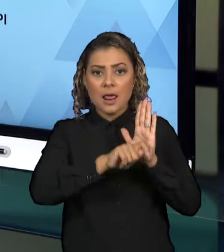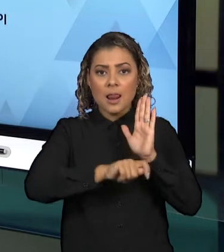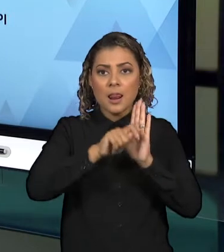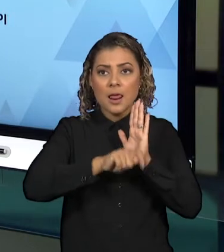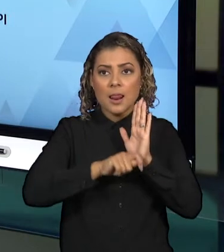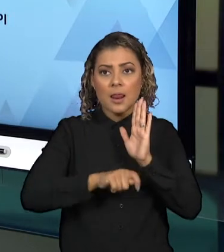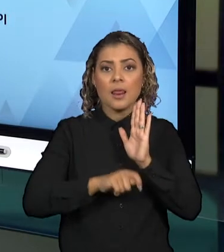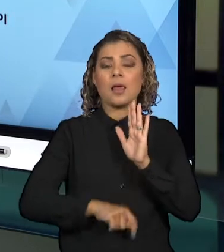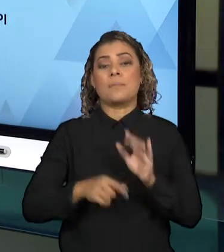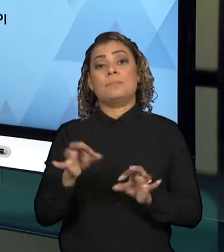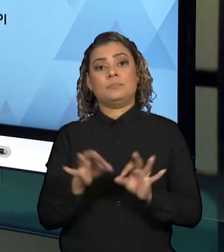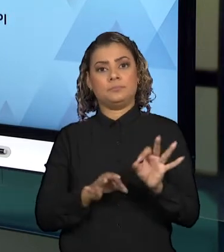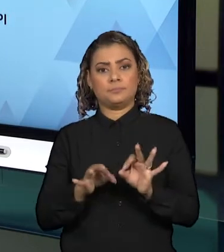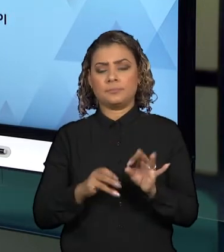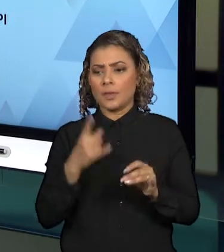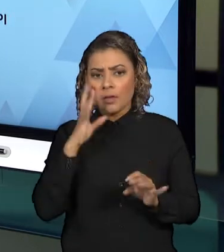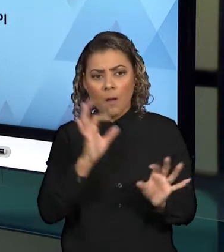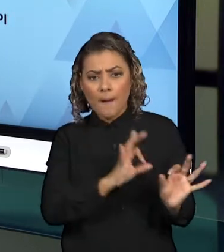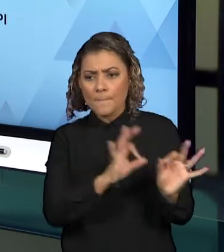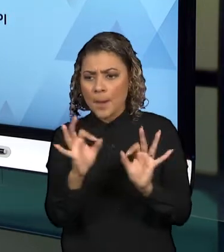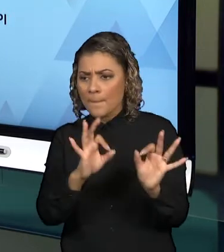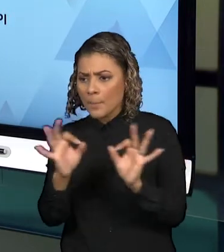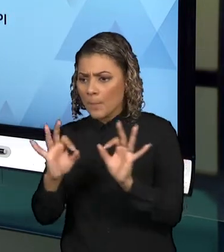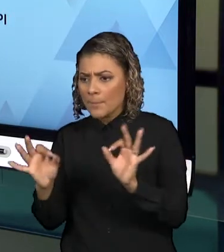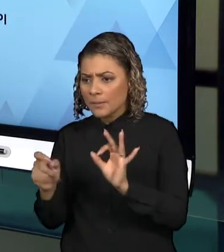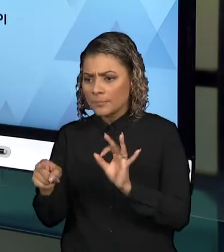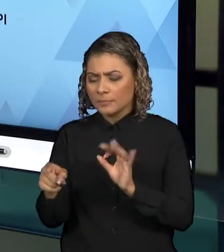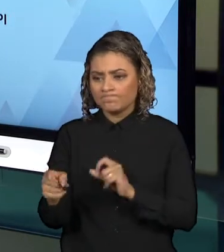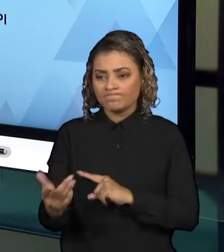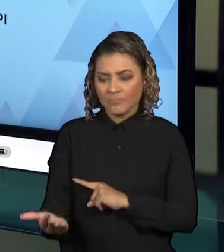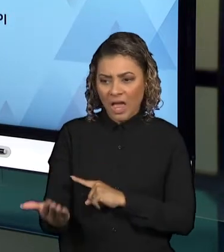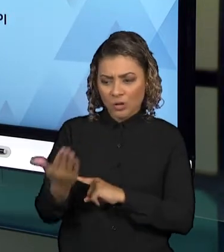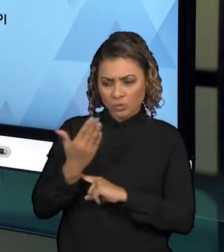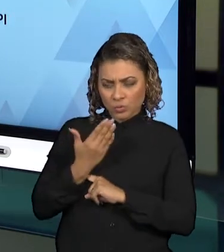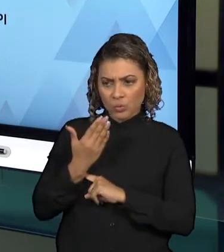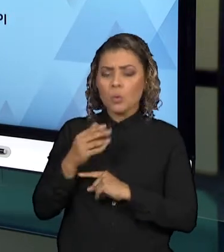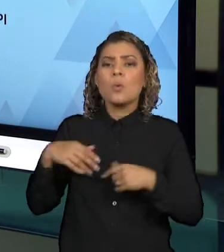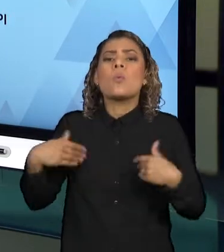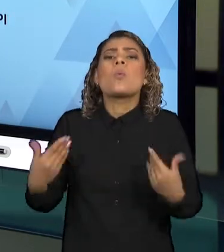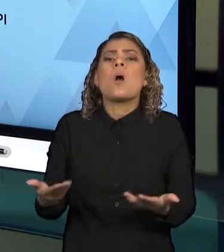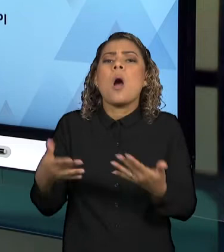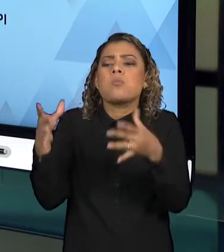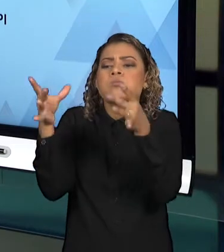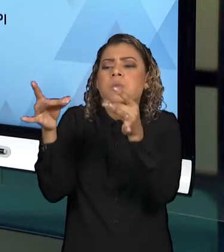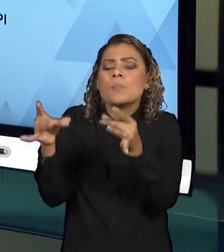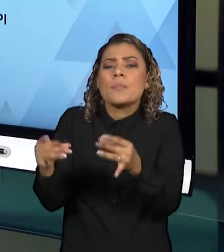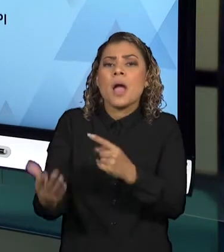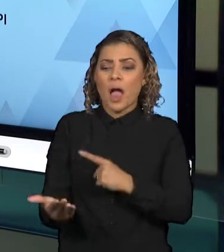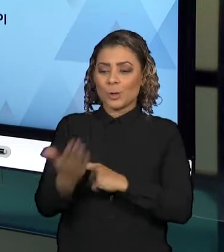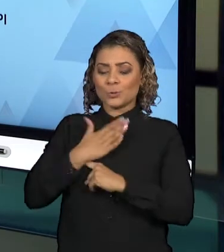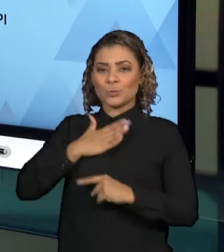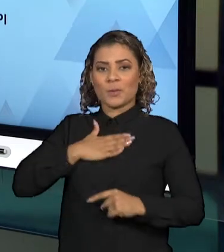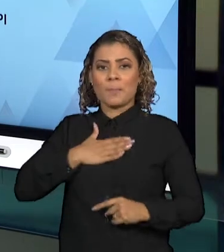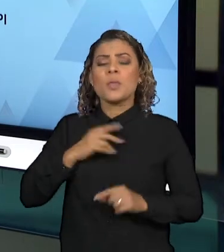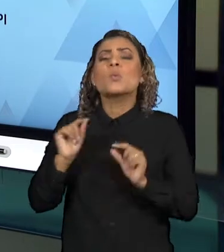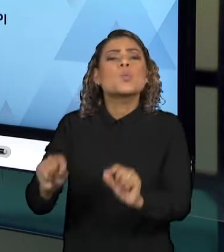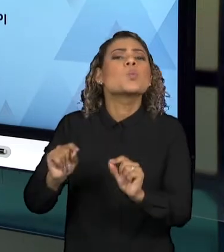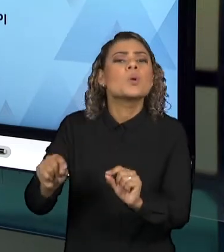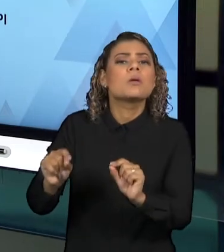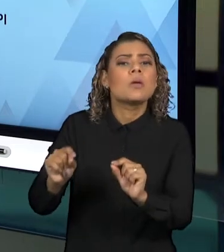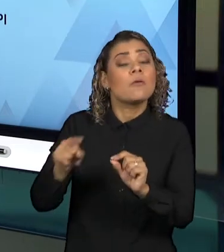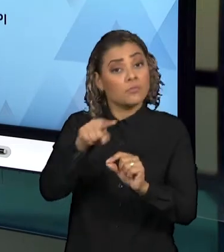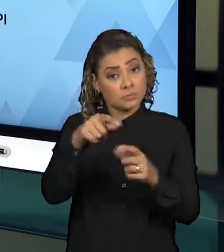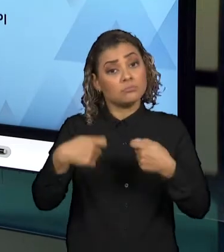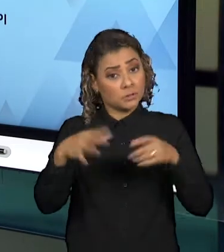momentos que essas observações trouxeram elementos, quais elementos foram esses, exemplifiquem esses